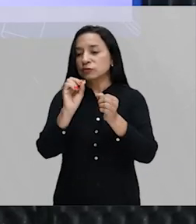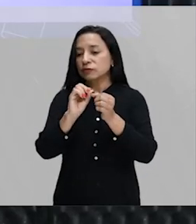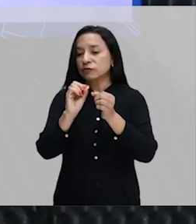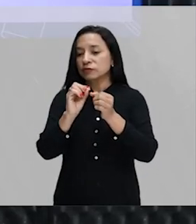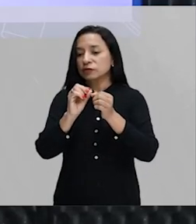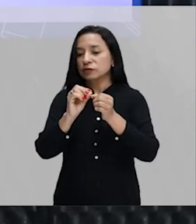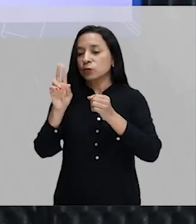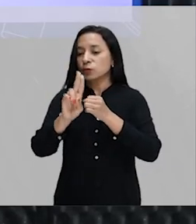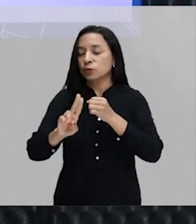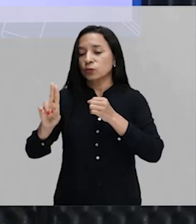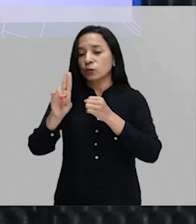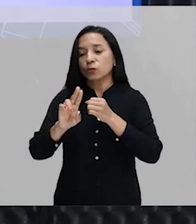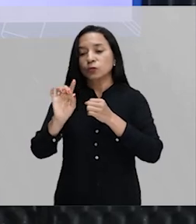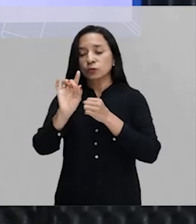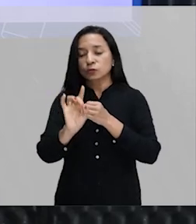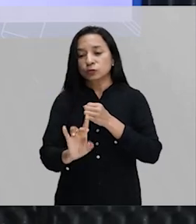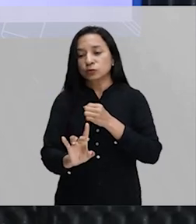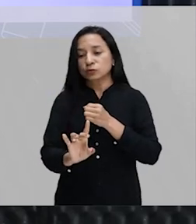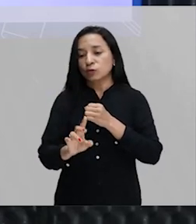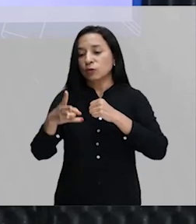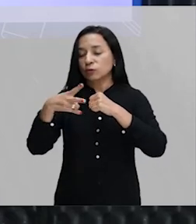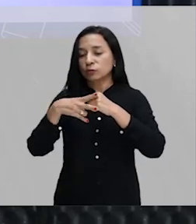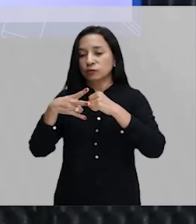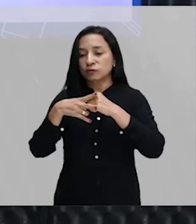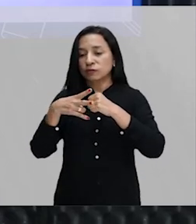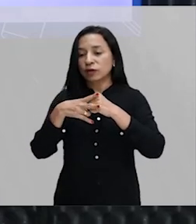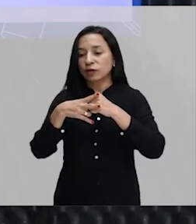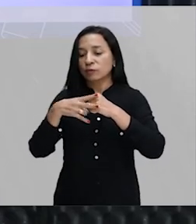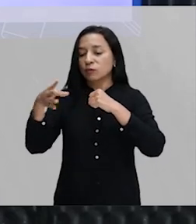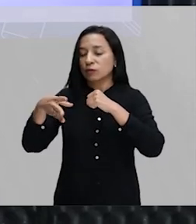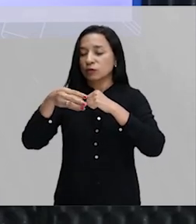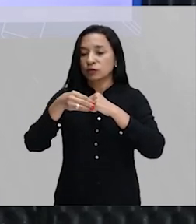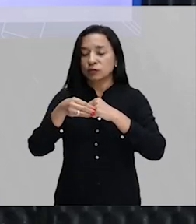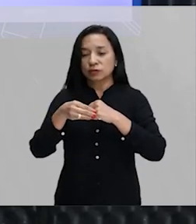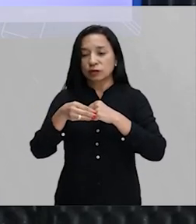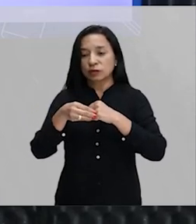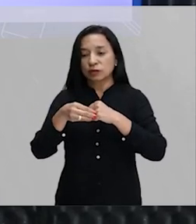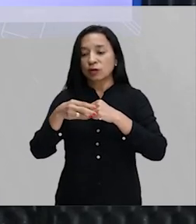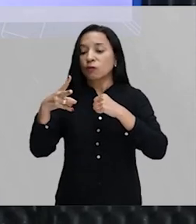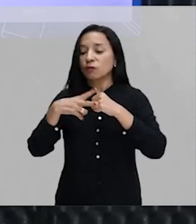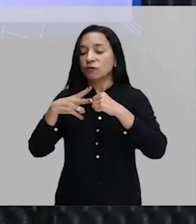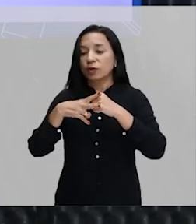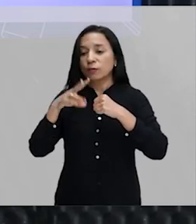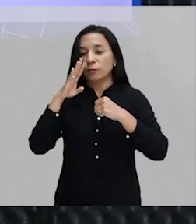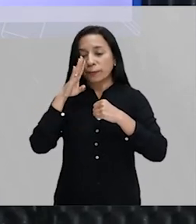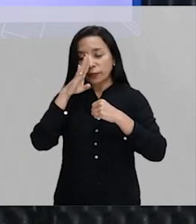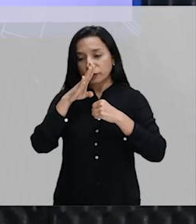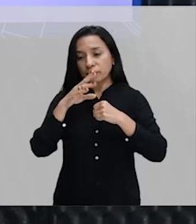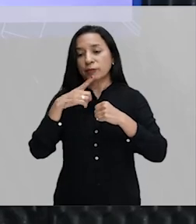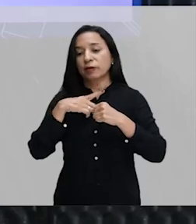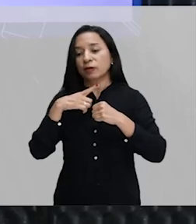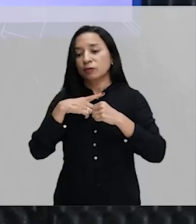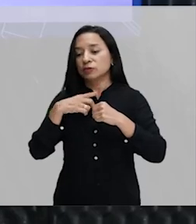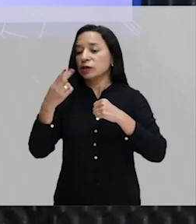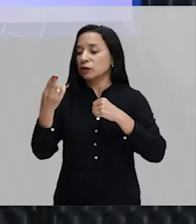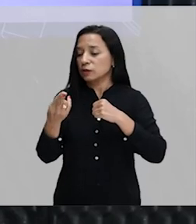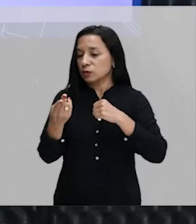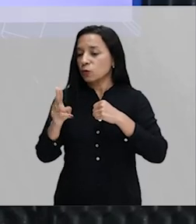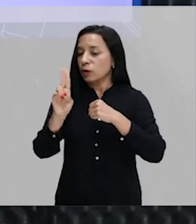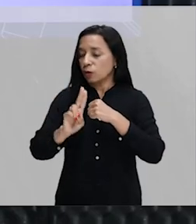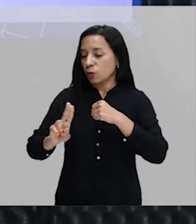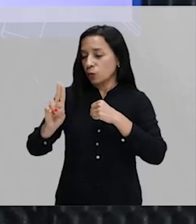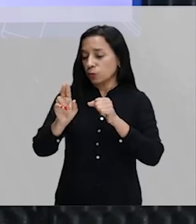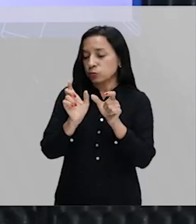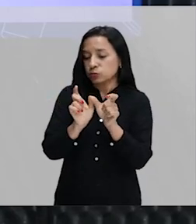conjugação apenas do verbo auxiliar e o meu verbo principal tem a mesma conjugação a mesma